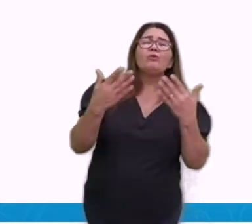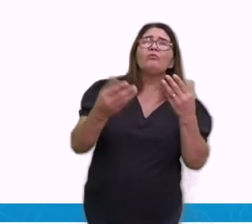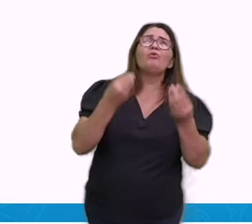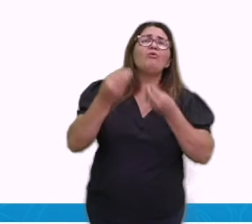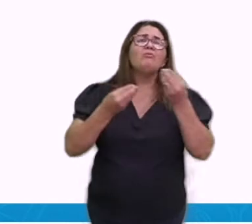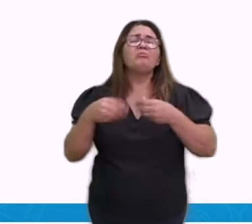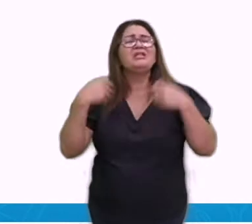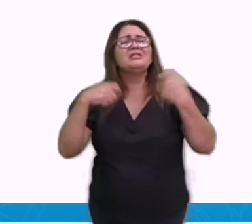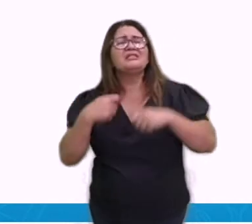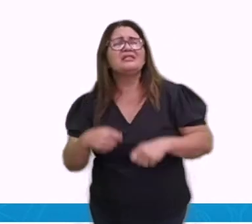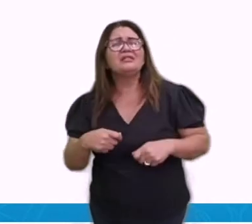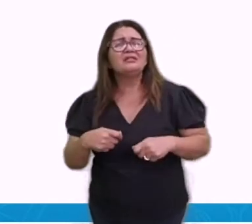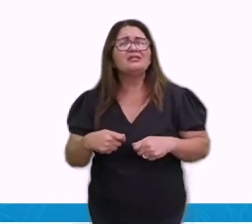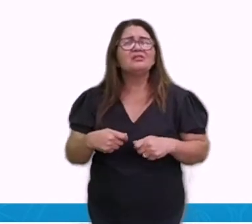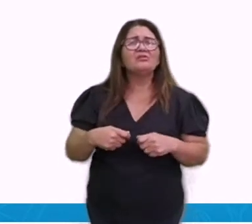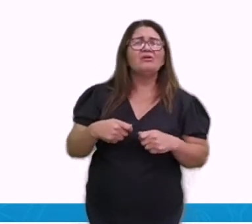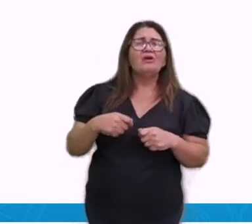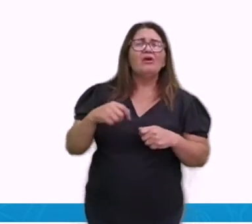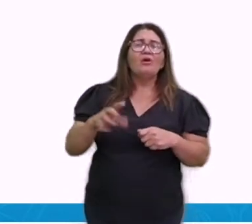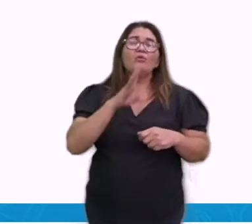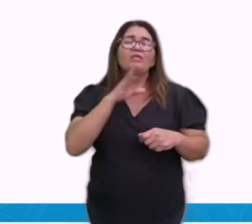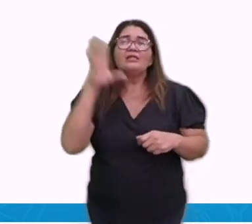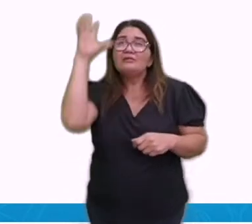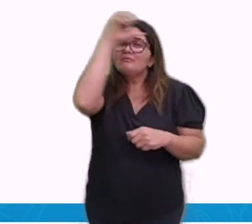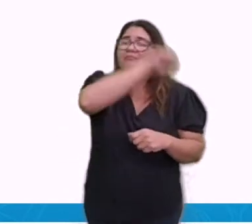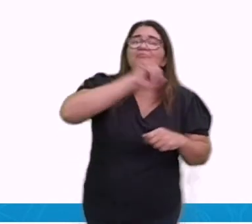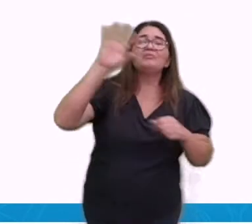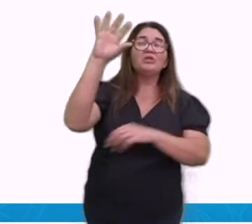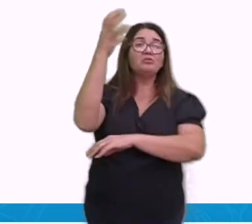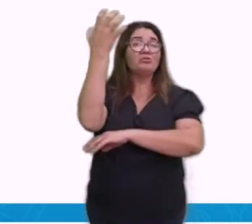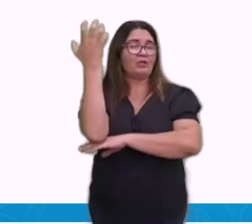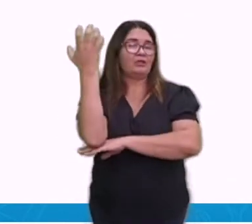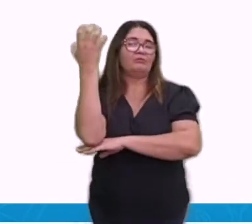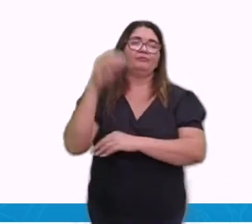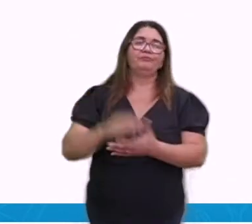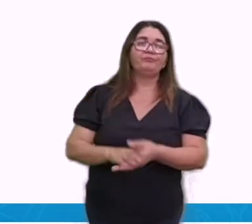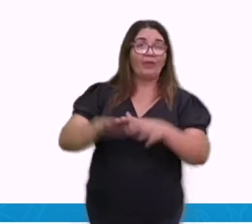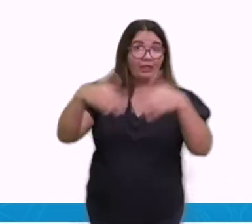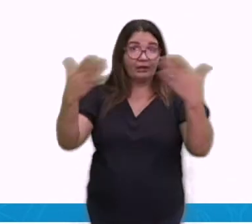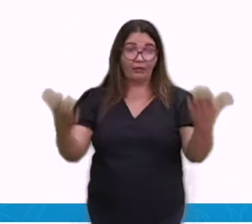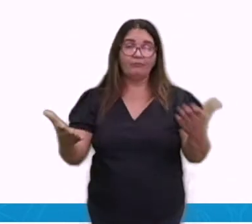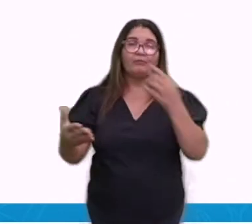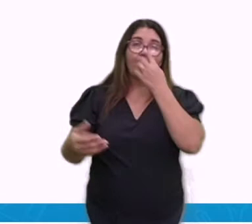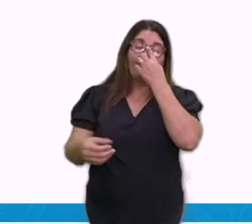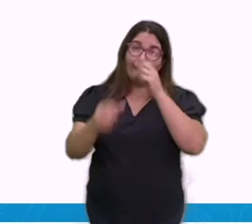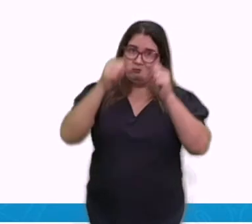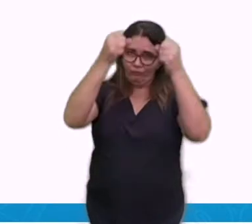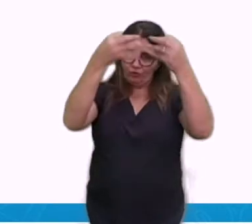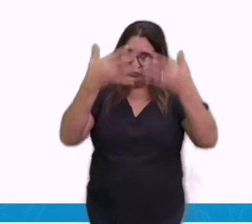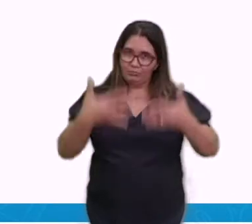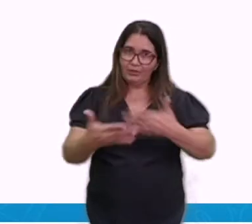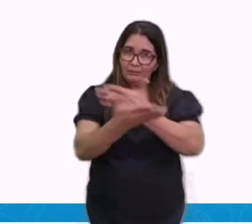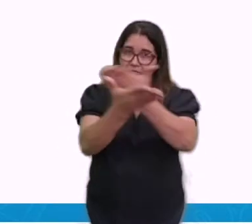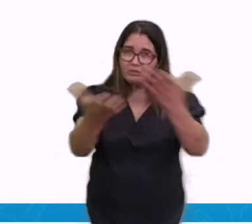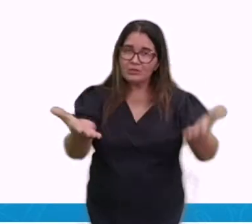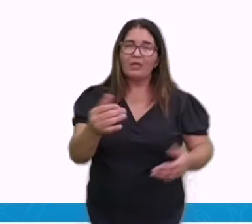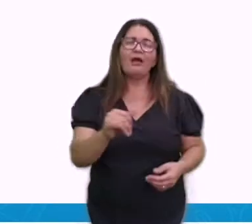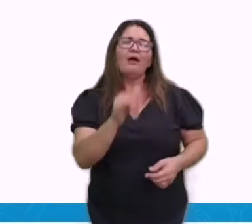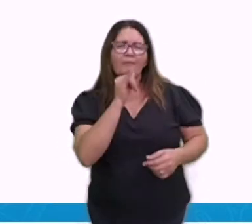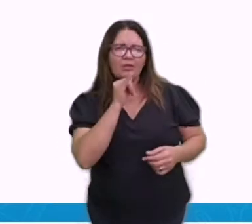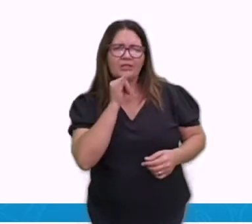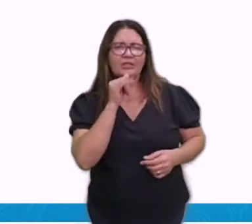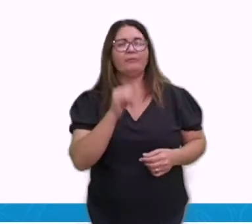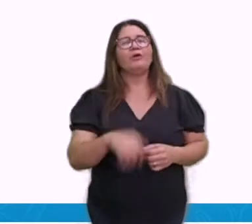saber do clima? Por exemplo, você vai fazer uma plantação. Você vai fazer uma plantação de uma